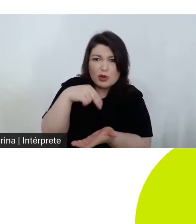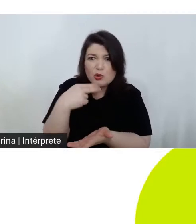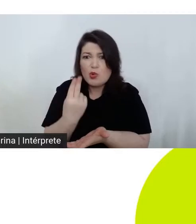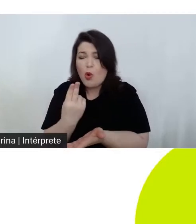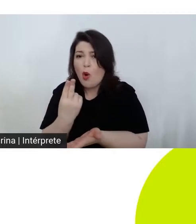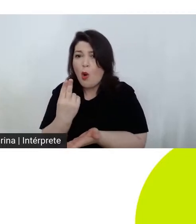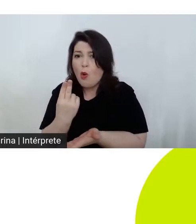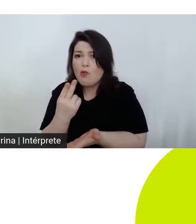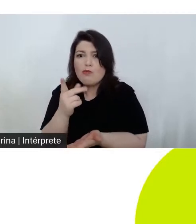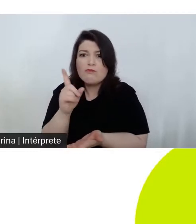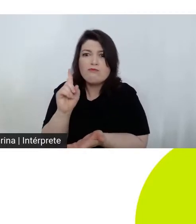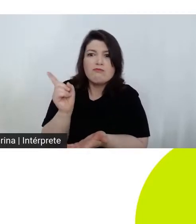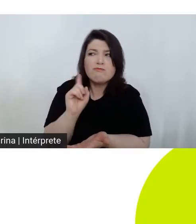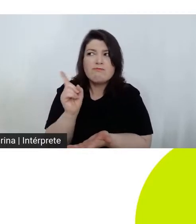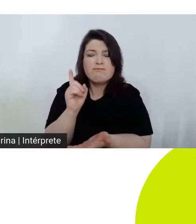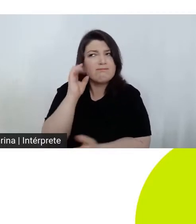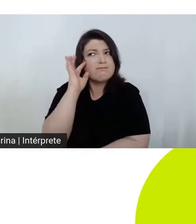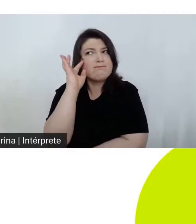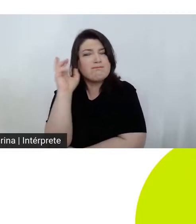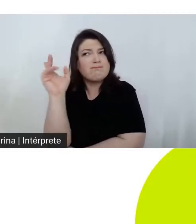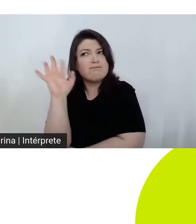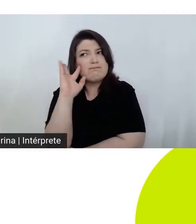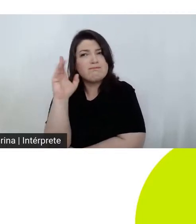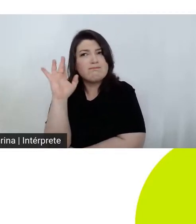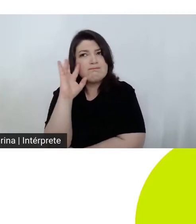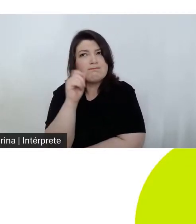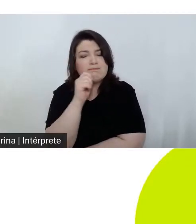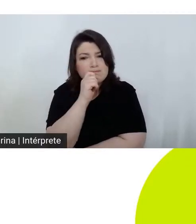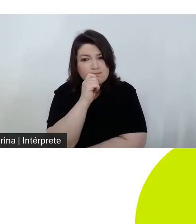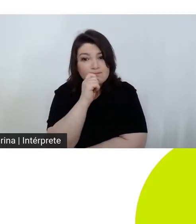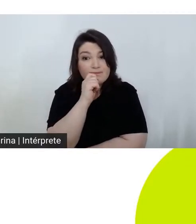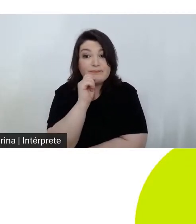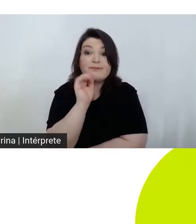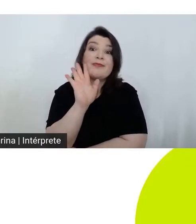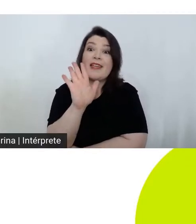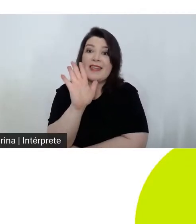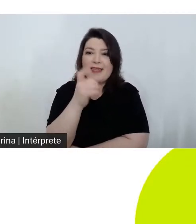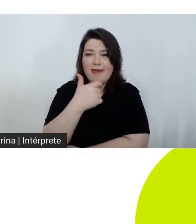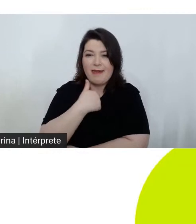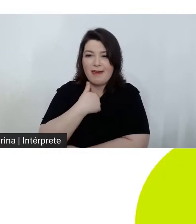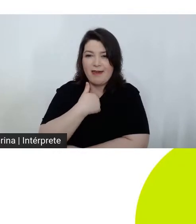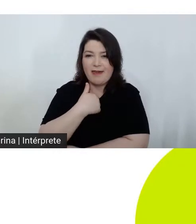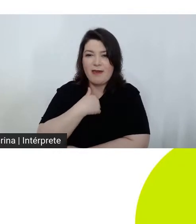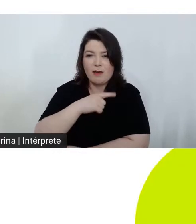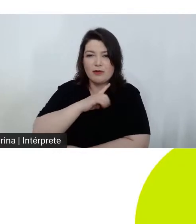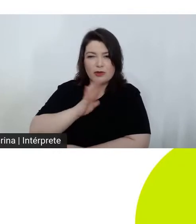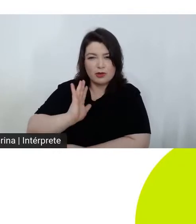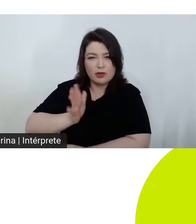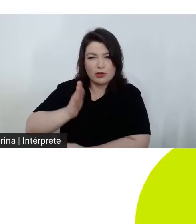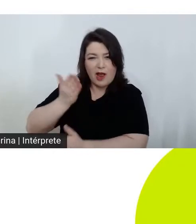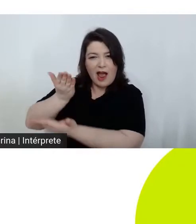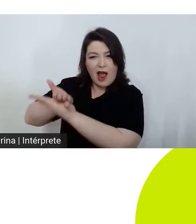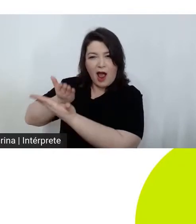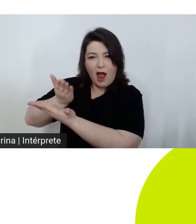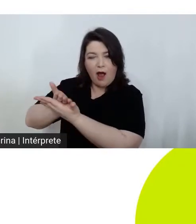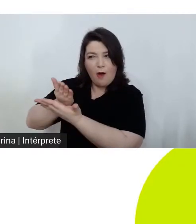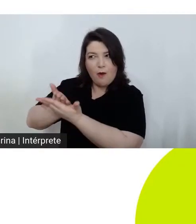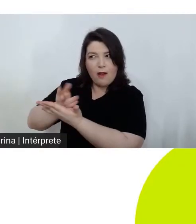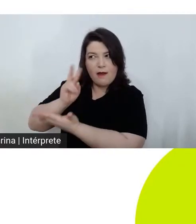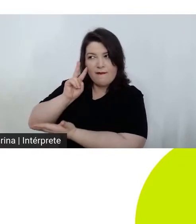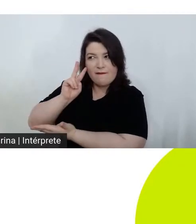Neste íntere, tive a oportunidade de assistir uma aula do documentarista Carlos Nader,